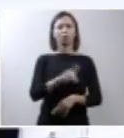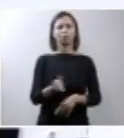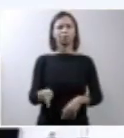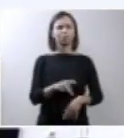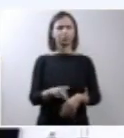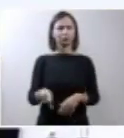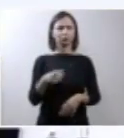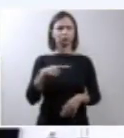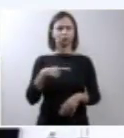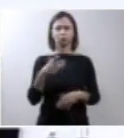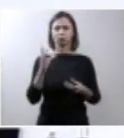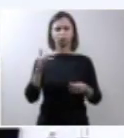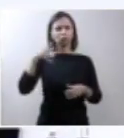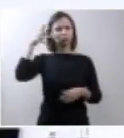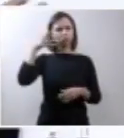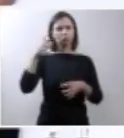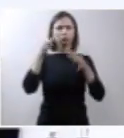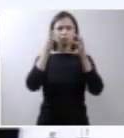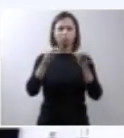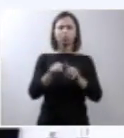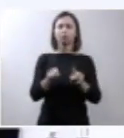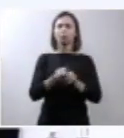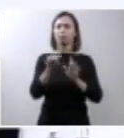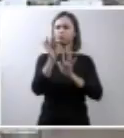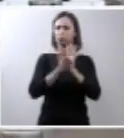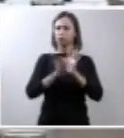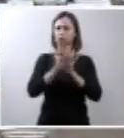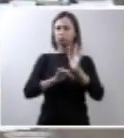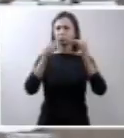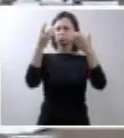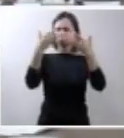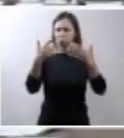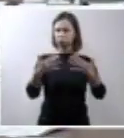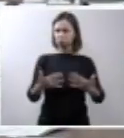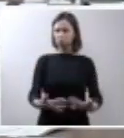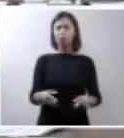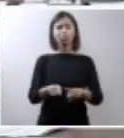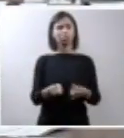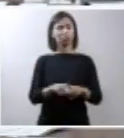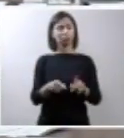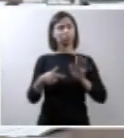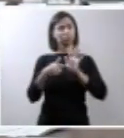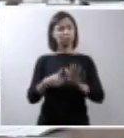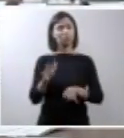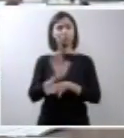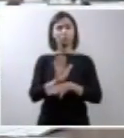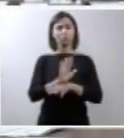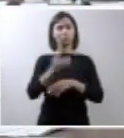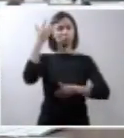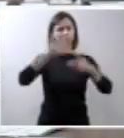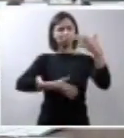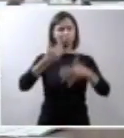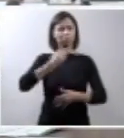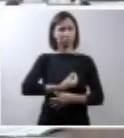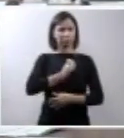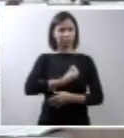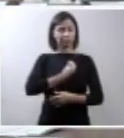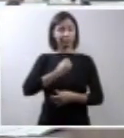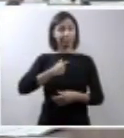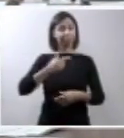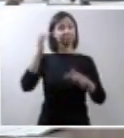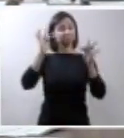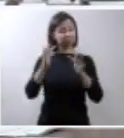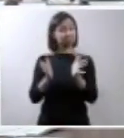Zanota, não apenas com o seu depoimento e um texto muito preciso e muito tocante, como pela exibição do filme e pela feliz